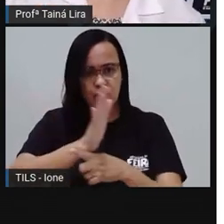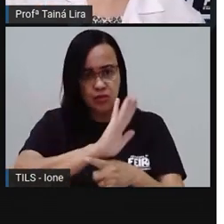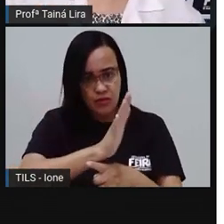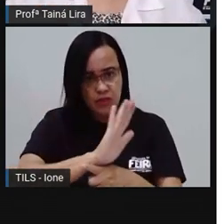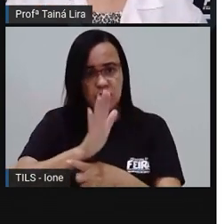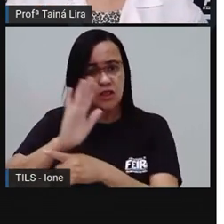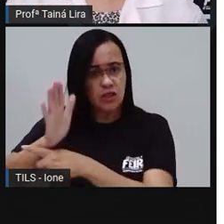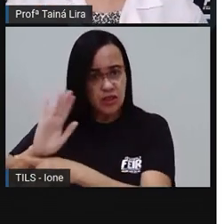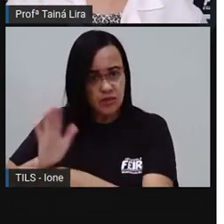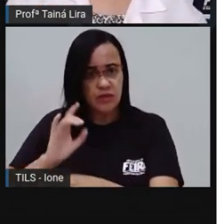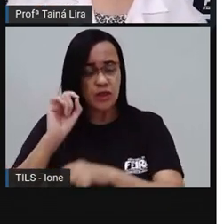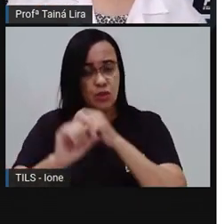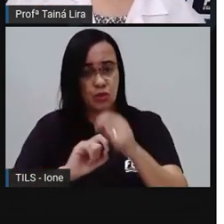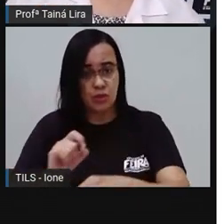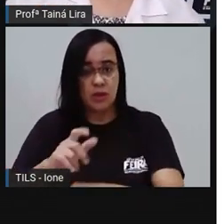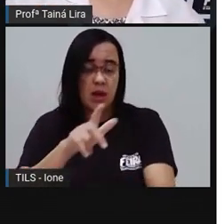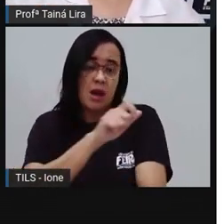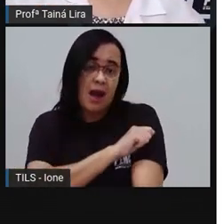segundo ano, certo?